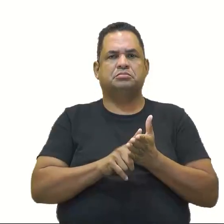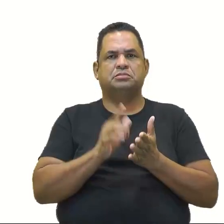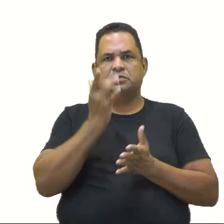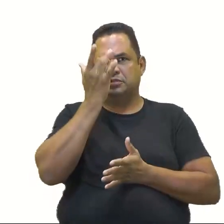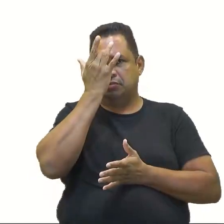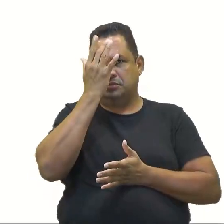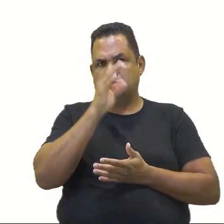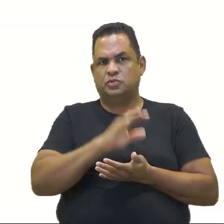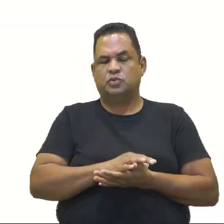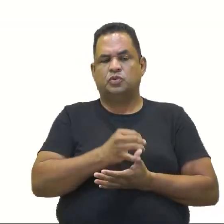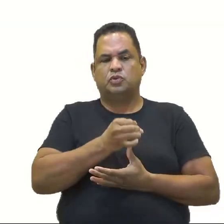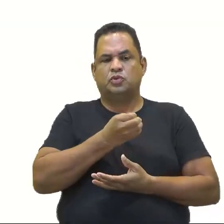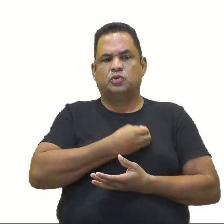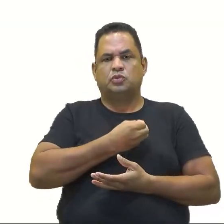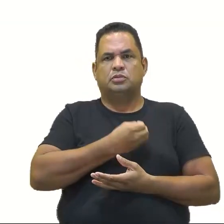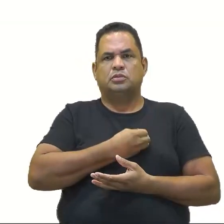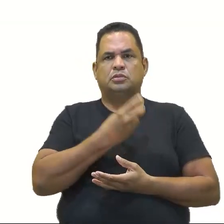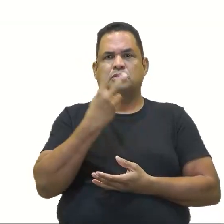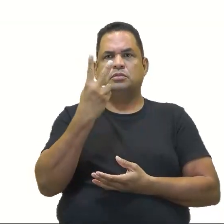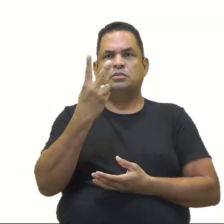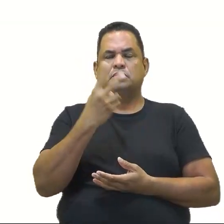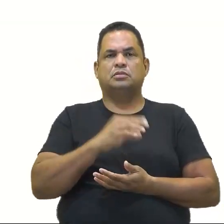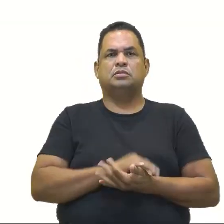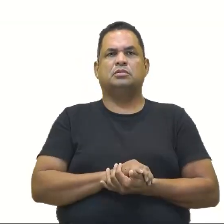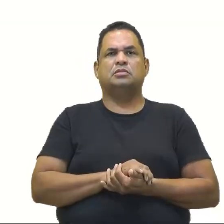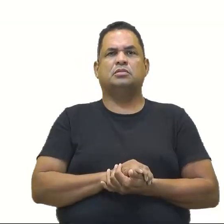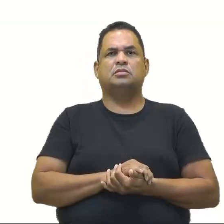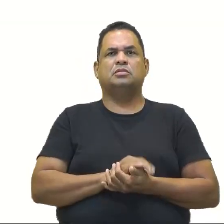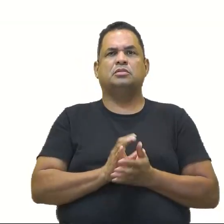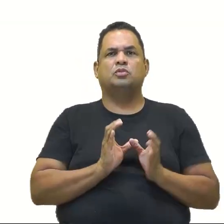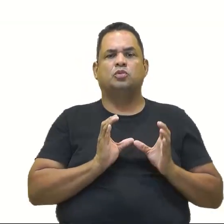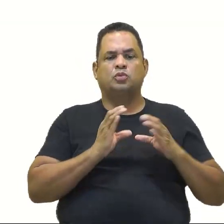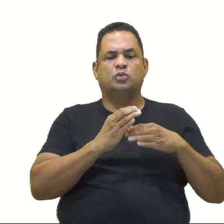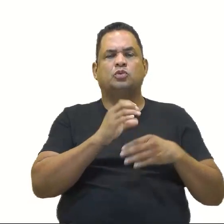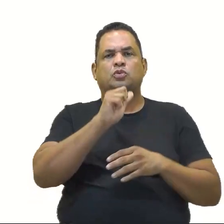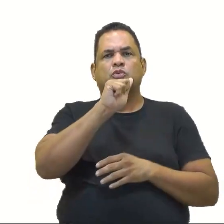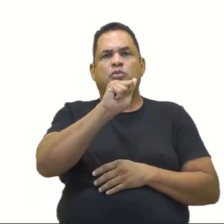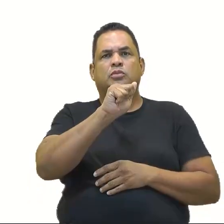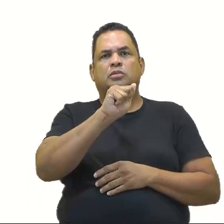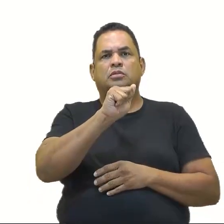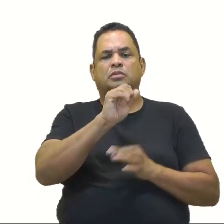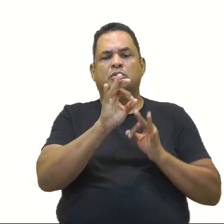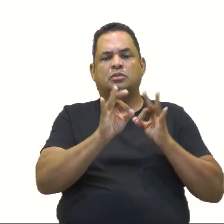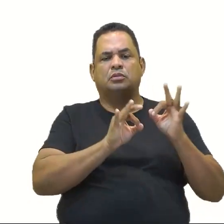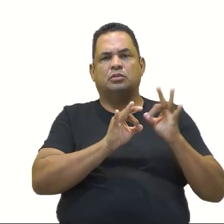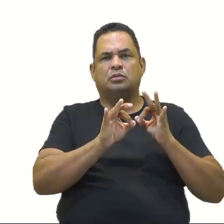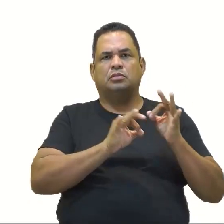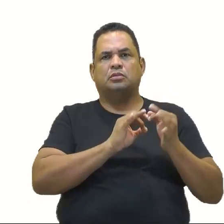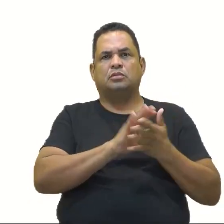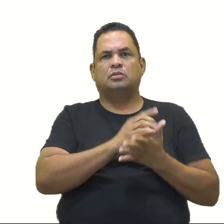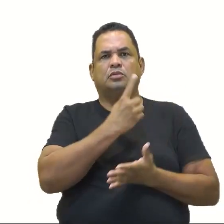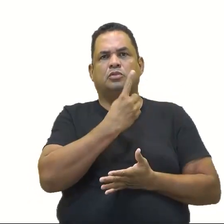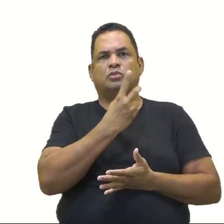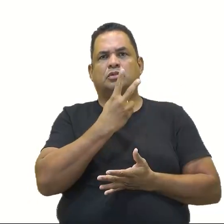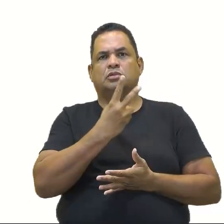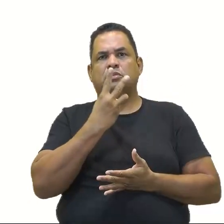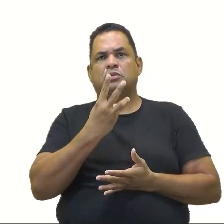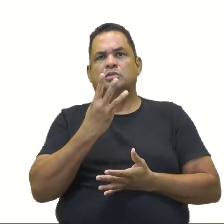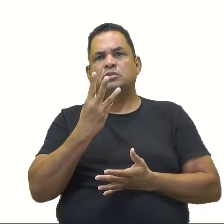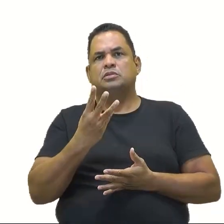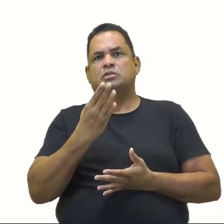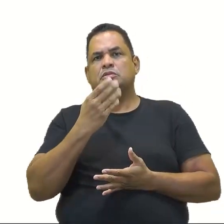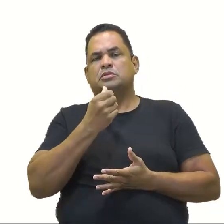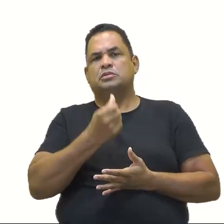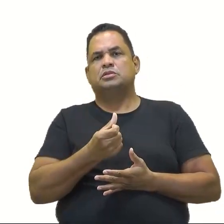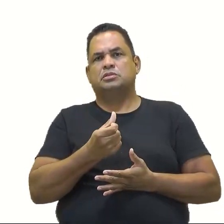Vamos à questão de número 2. Bora ver. Sendo o conjunto A o conjunto formado pelos elementos 1, 2, 3, 4,